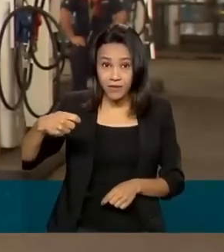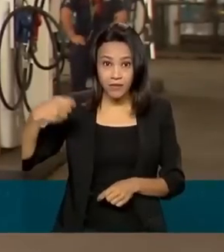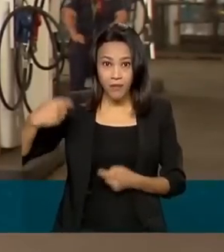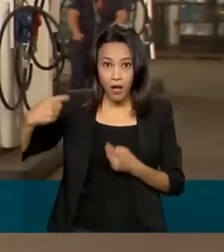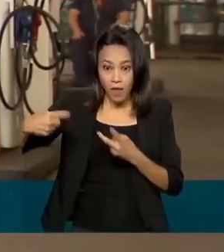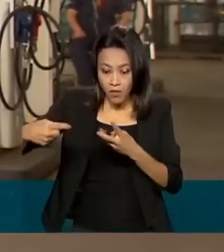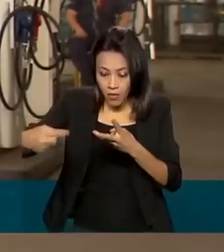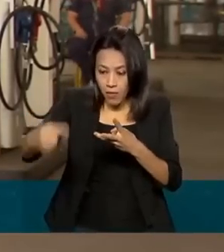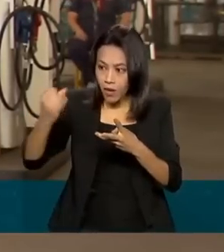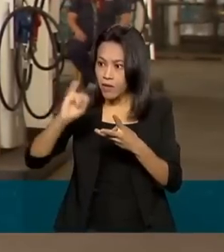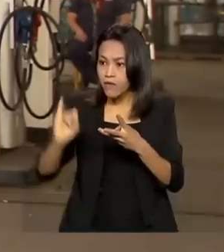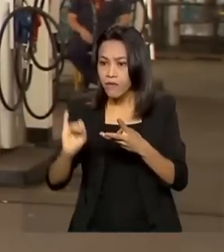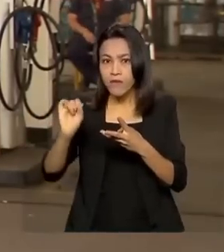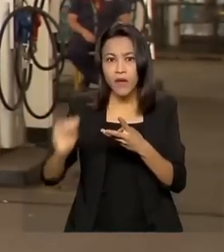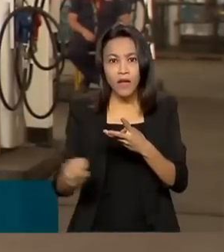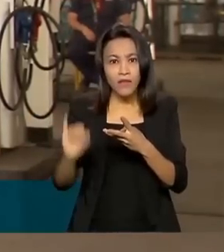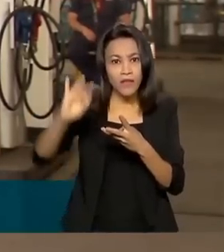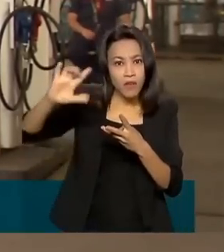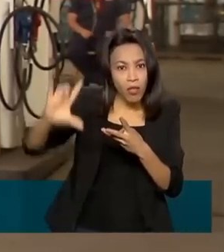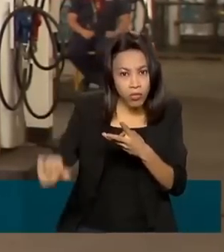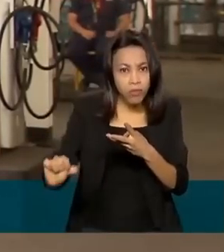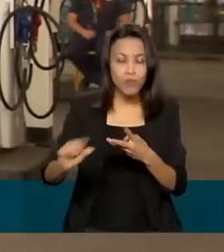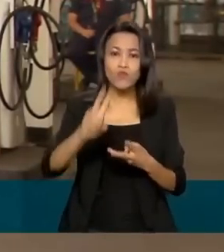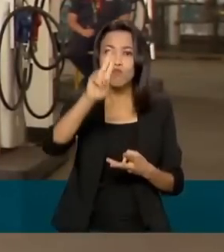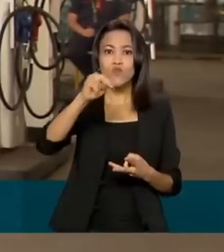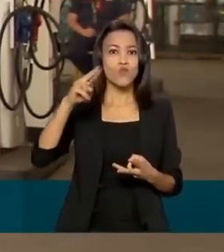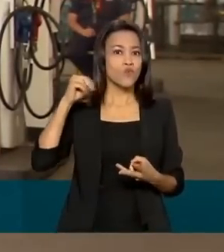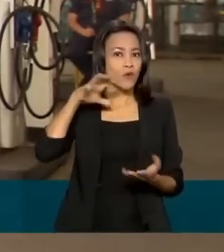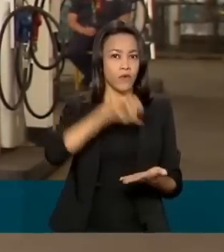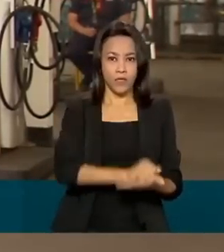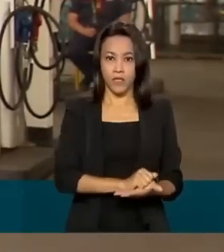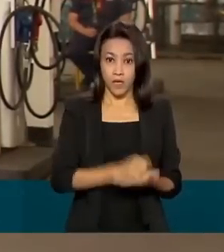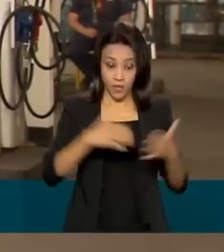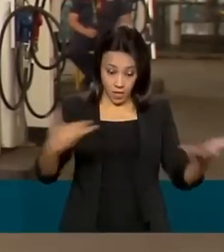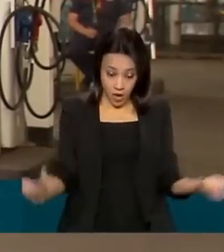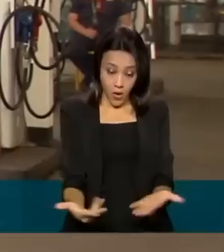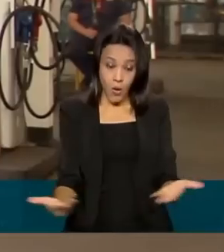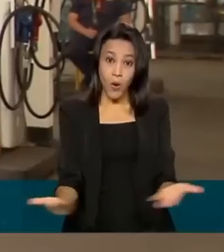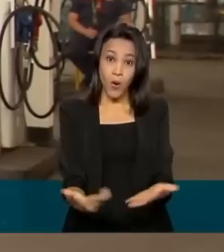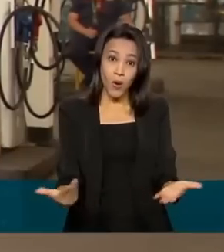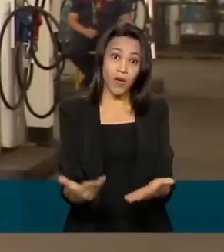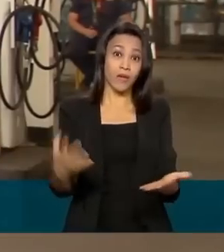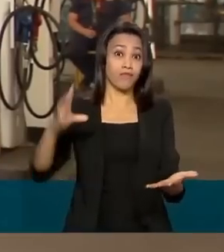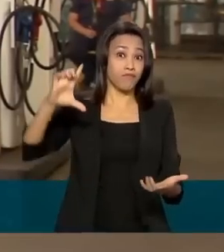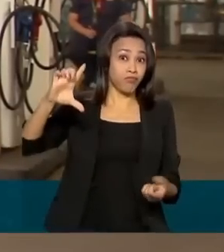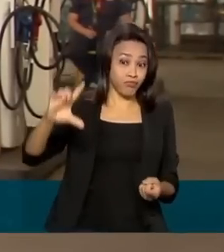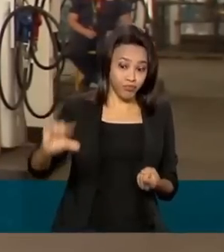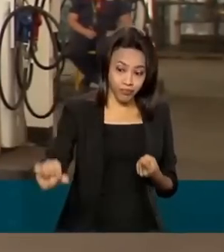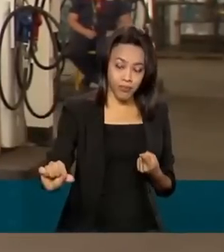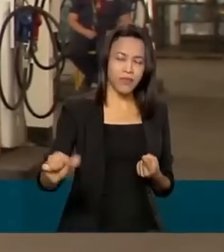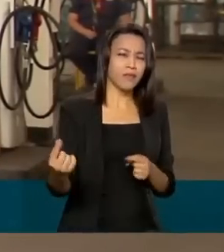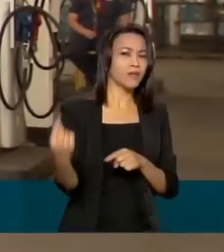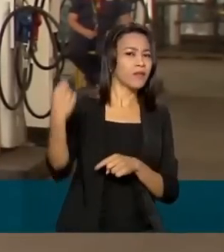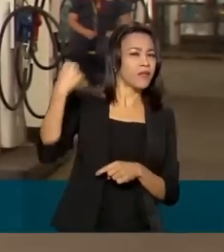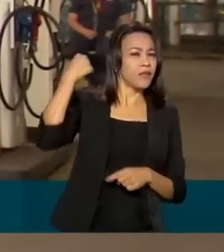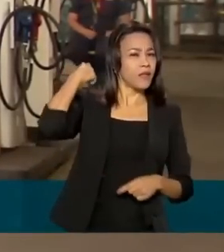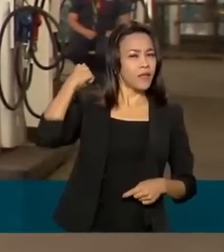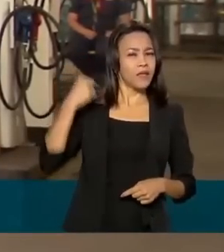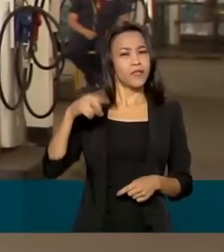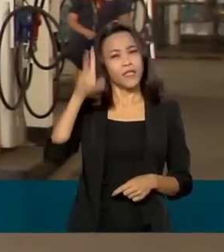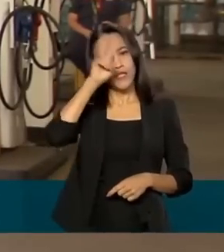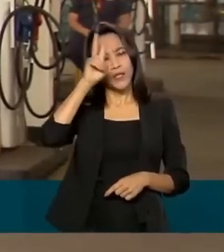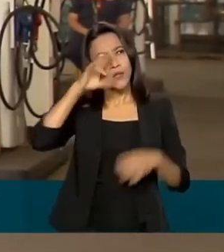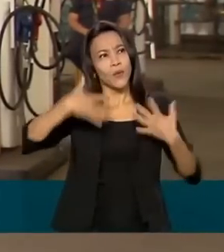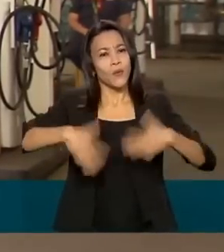inflação negativa. Além disso, o país também registra, agora, a maior deflação acumulada desde o início da série